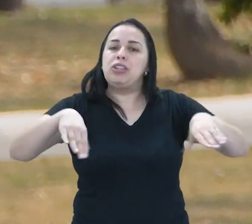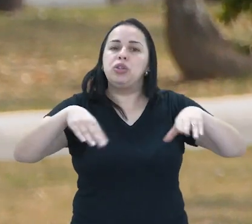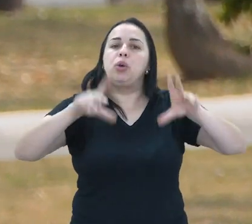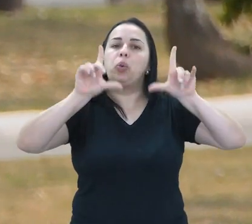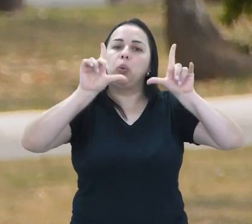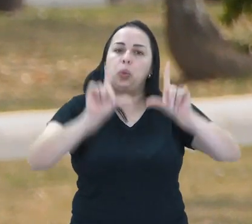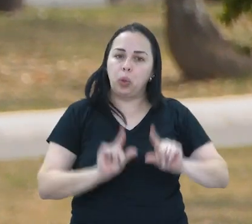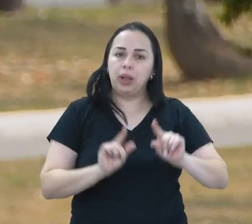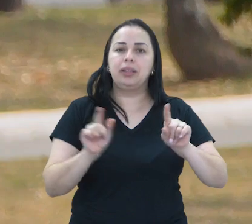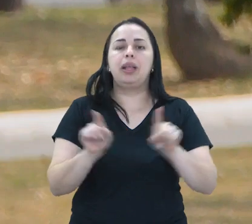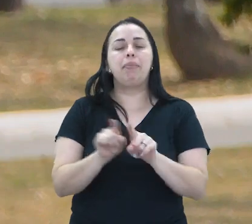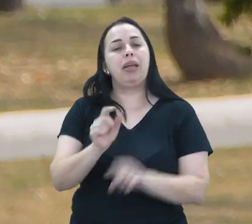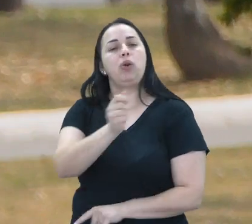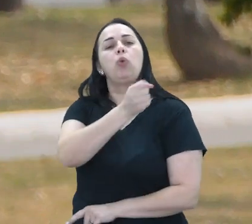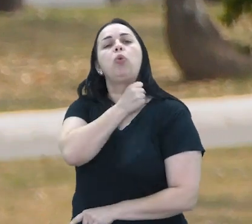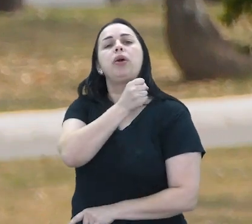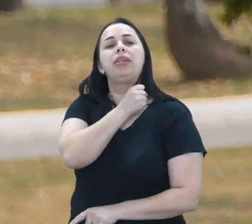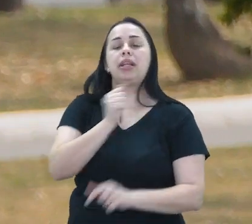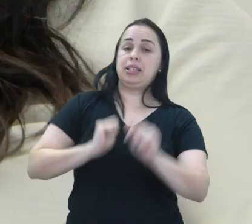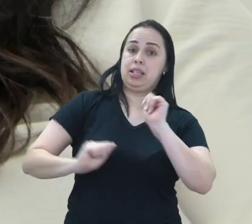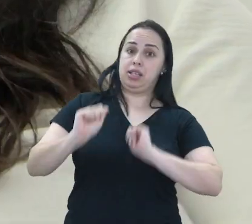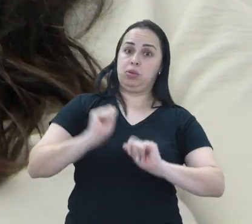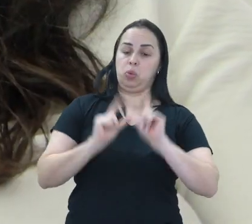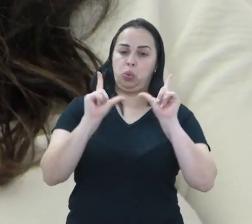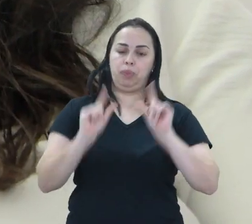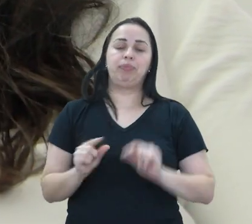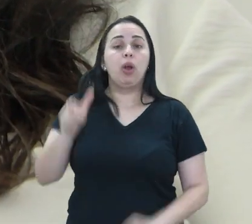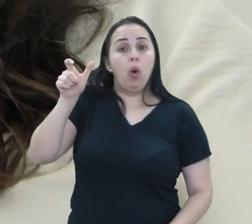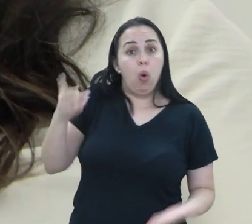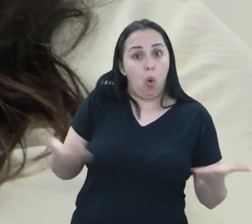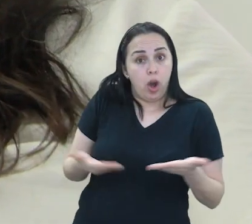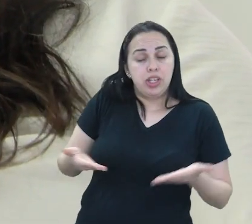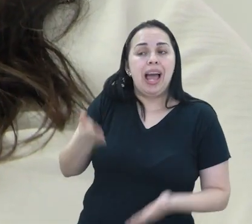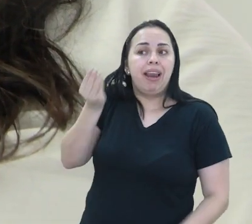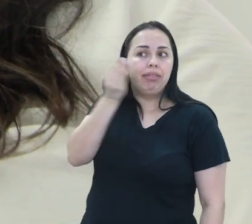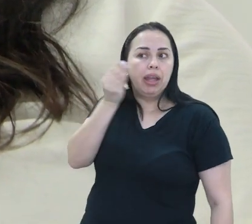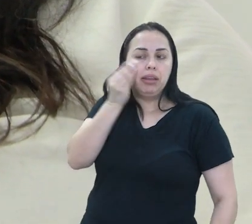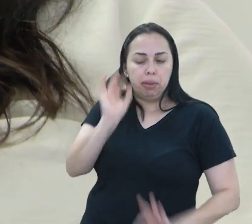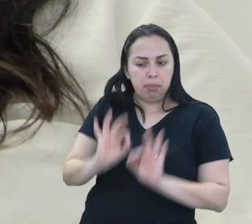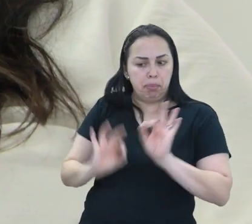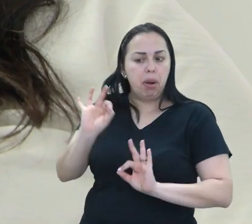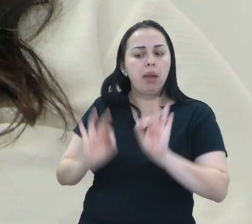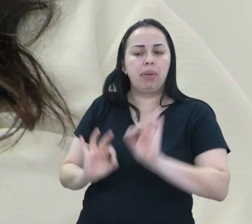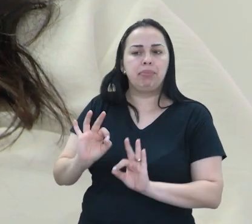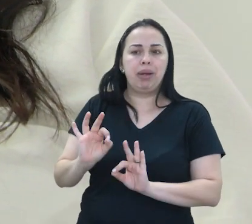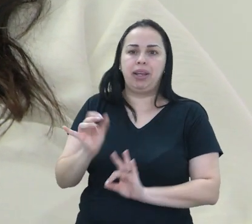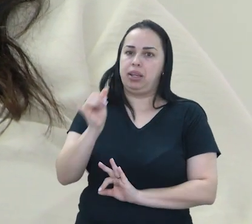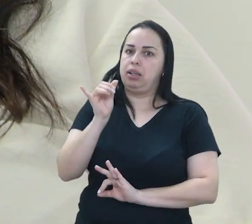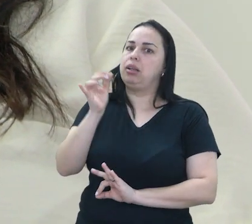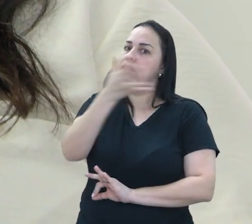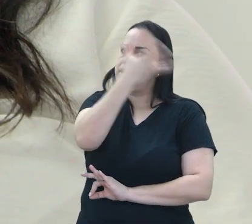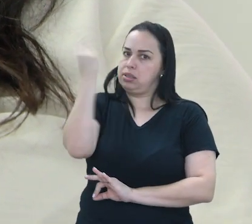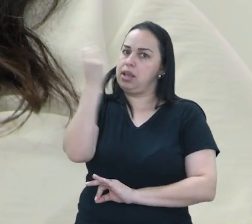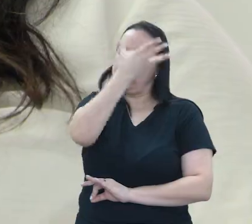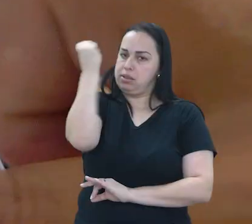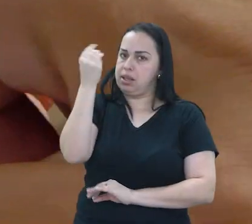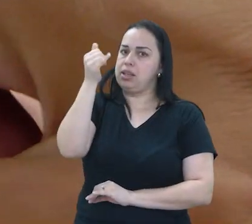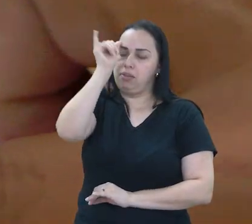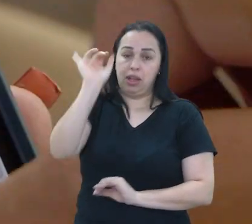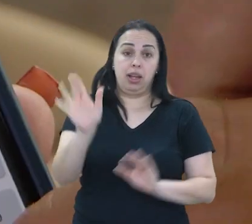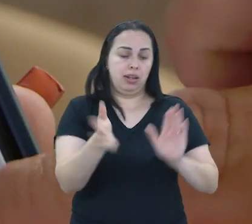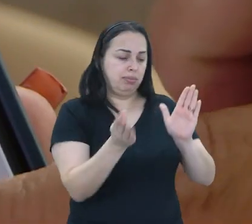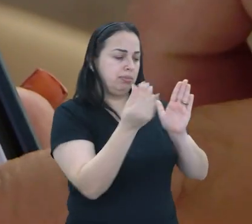os sintomas do estresse e da ansiedade. Hoje, a Valéria tenta se organizar melhor para evitar esquecimentos diários.